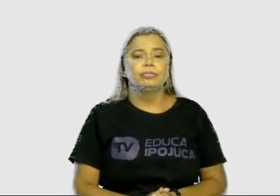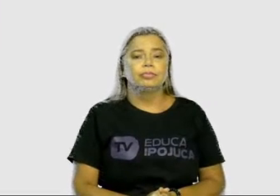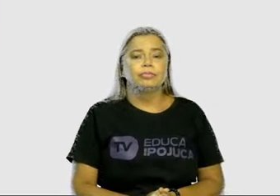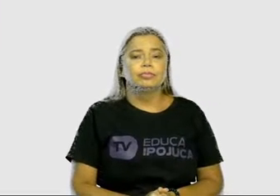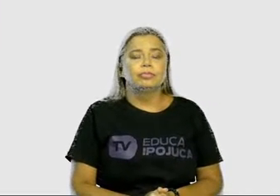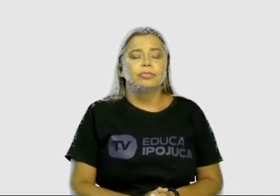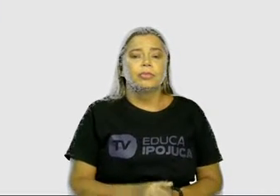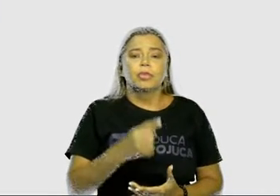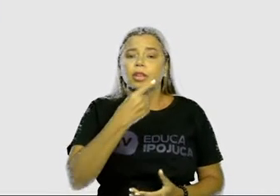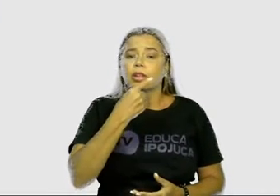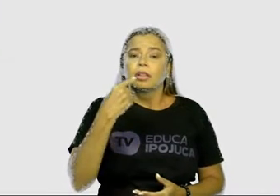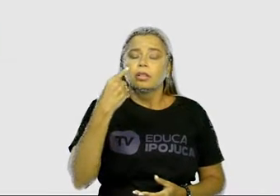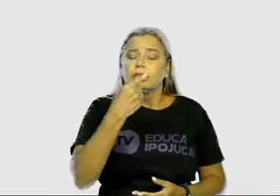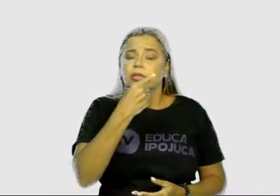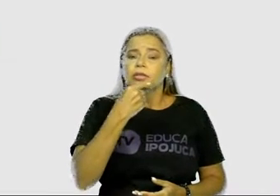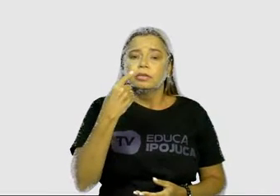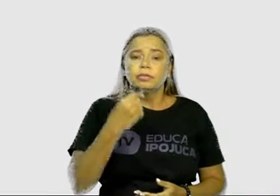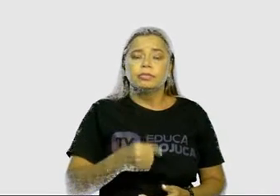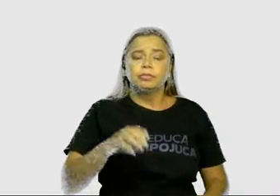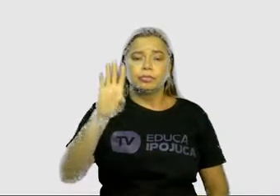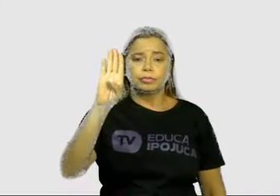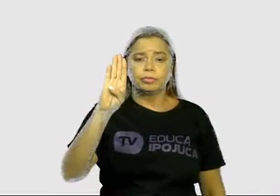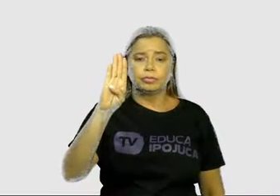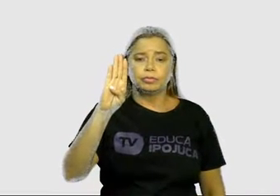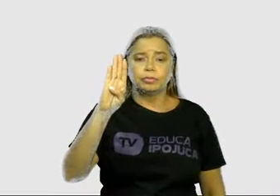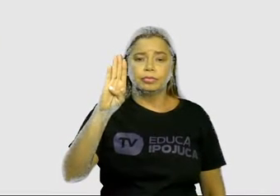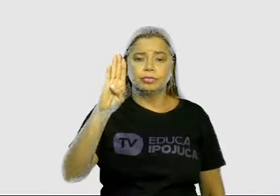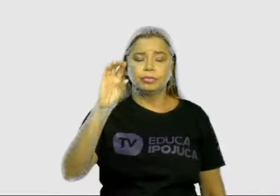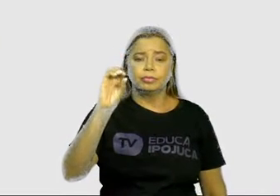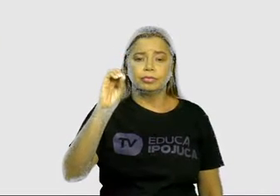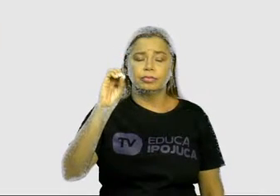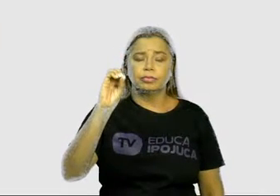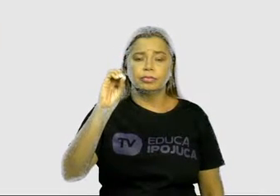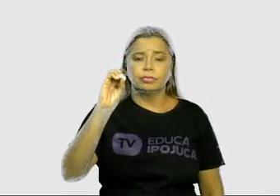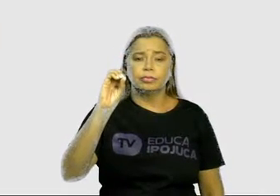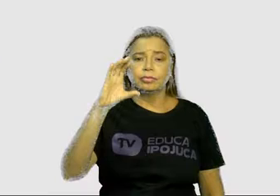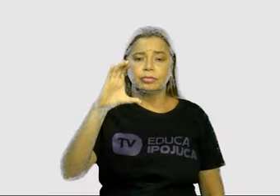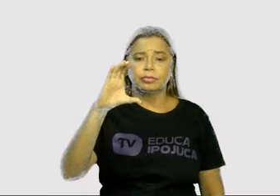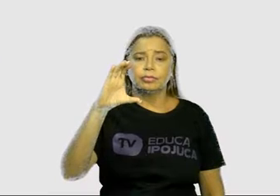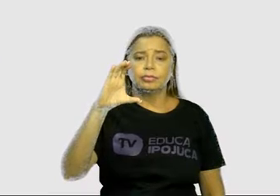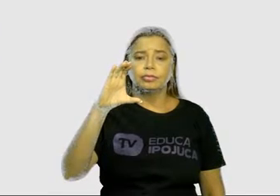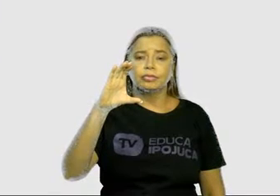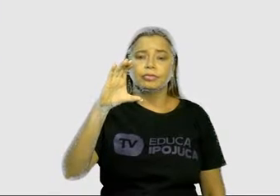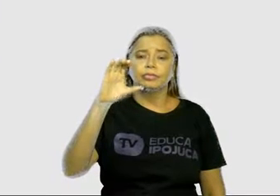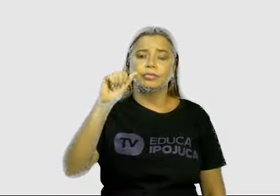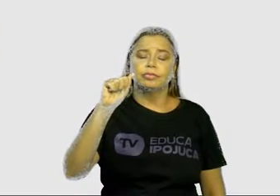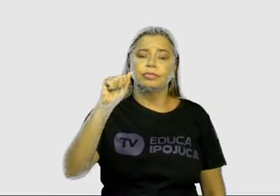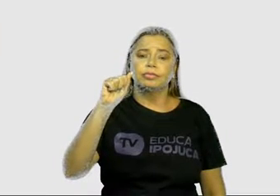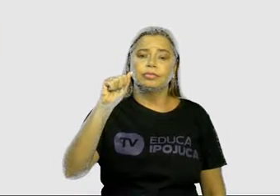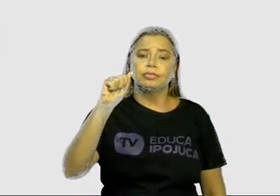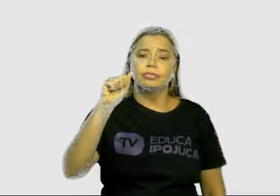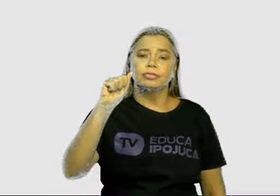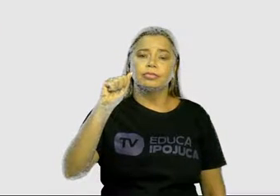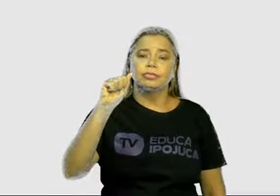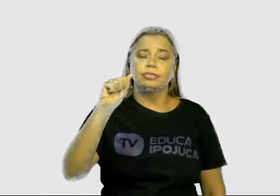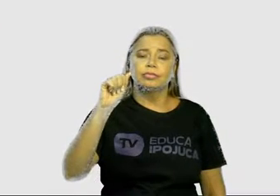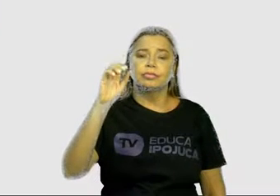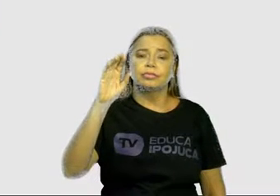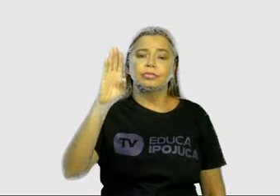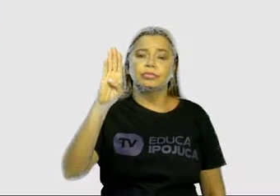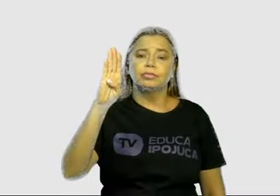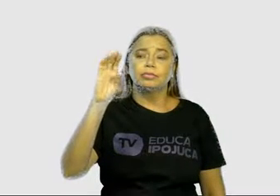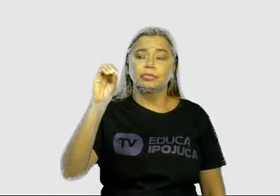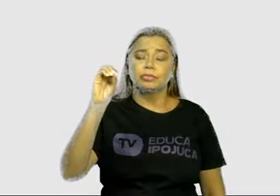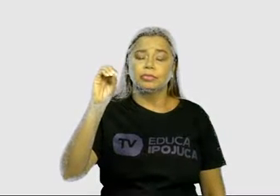Boca, temos o B, O, C, A. B,